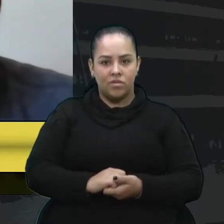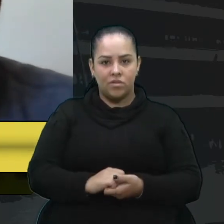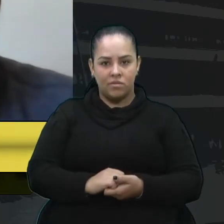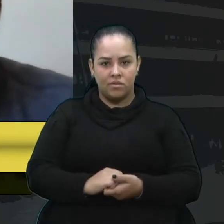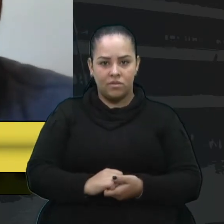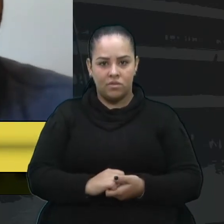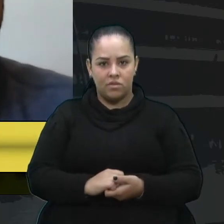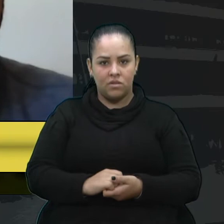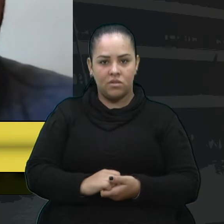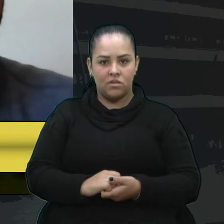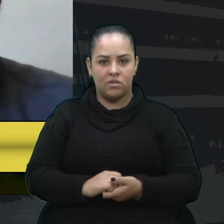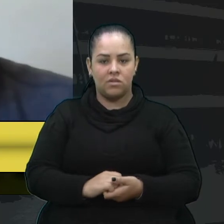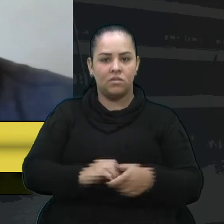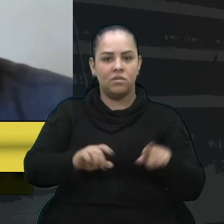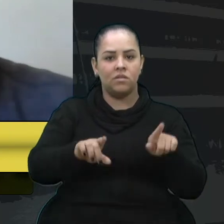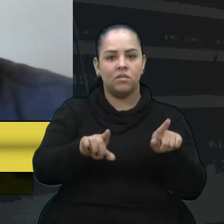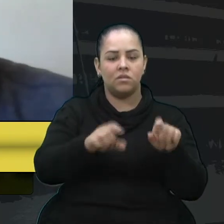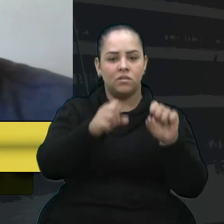sua parte concedida.